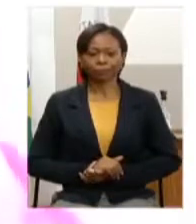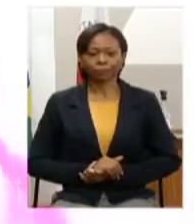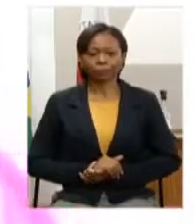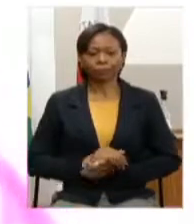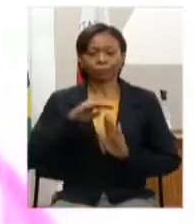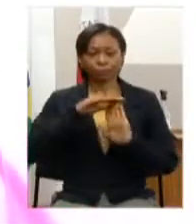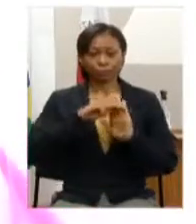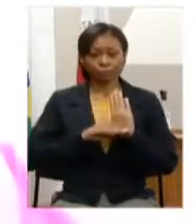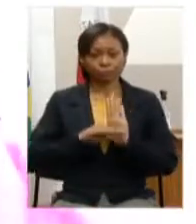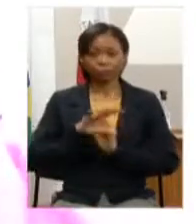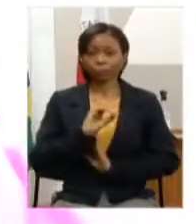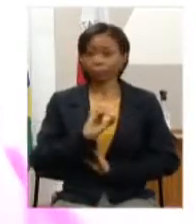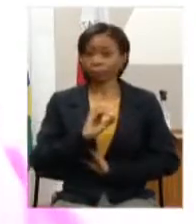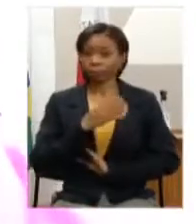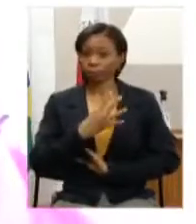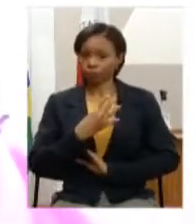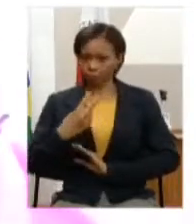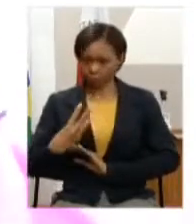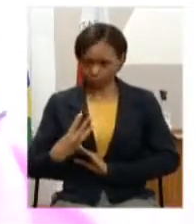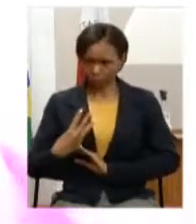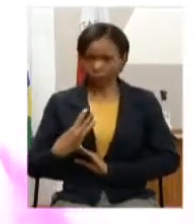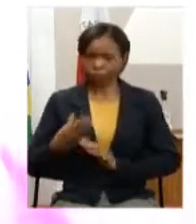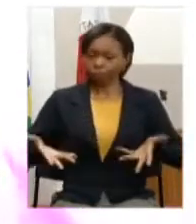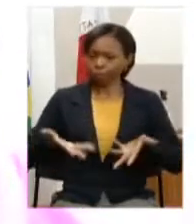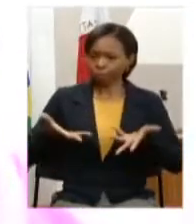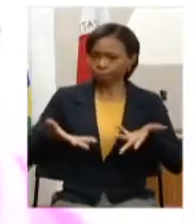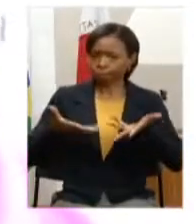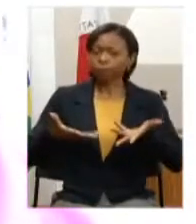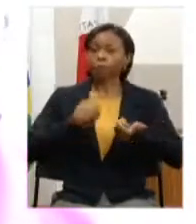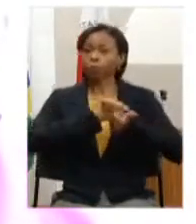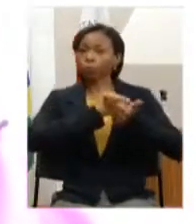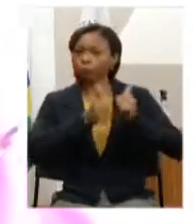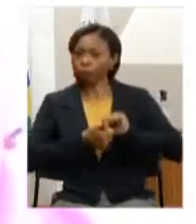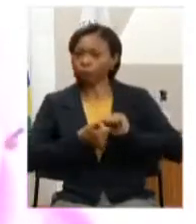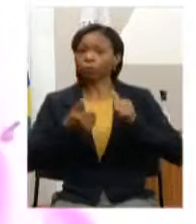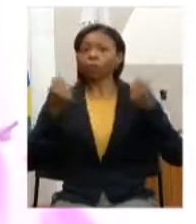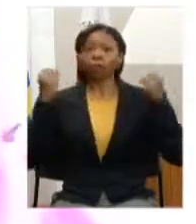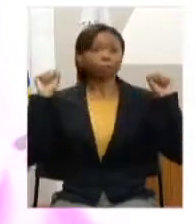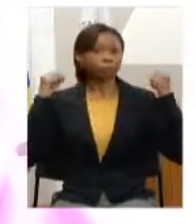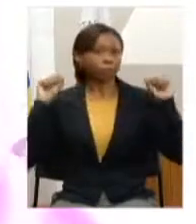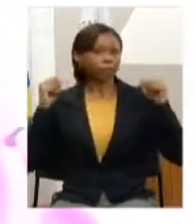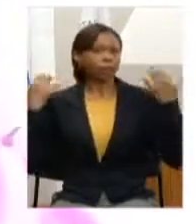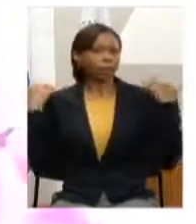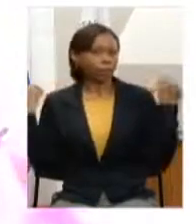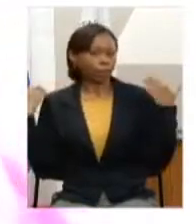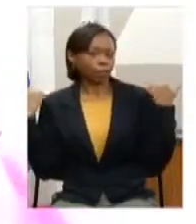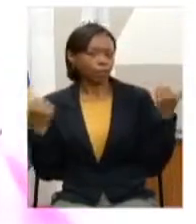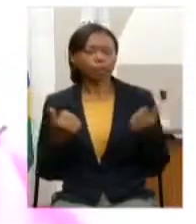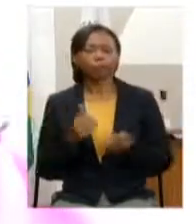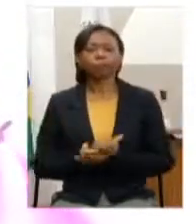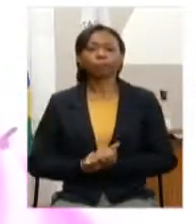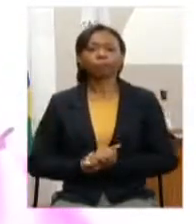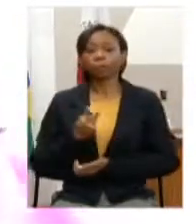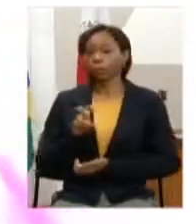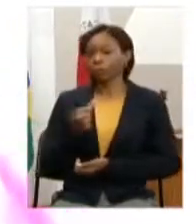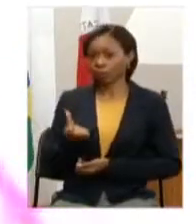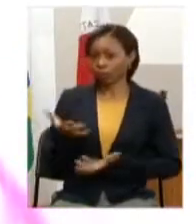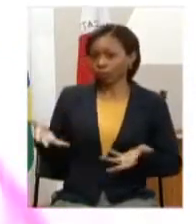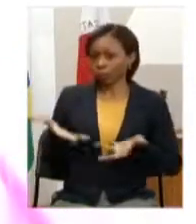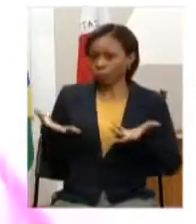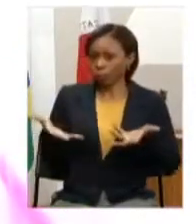043 Fomento ao Esporte e Atividade Física ao Lazer Programa 56 Fomento